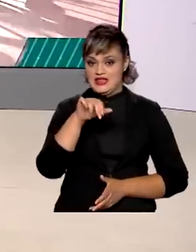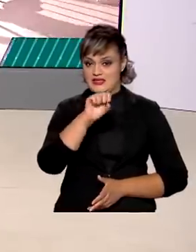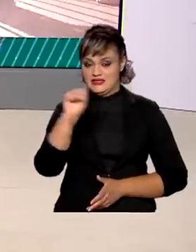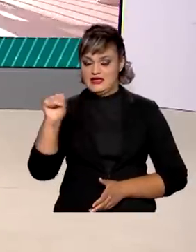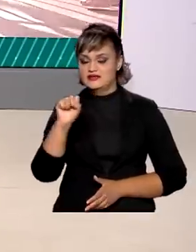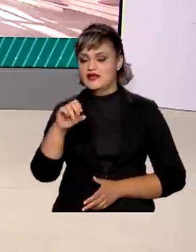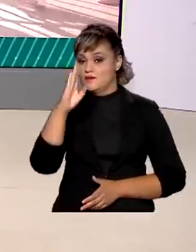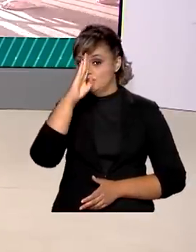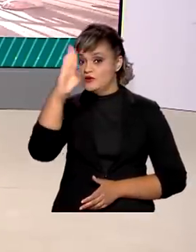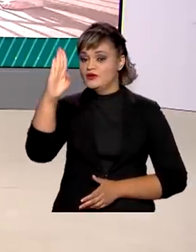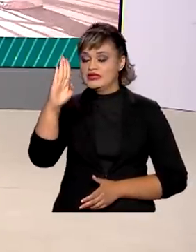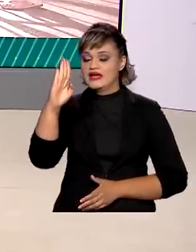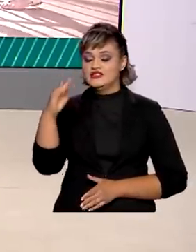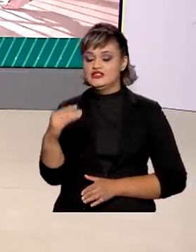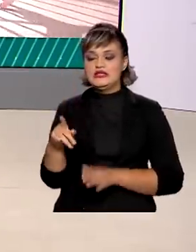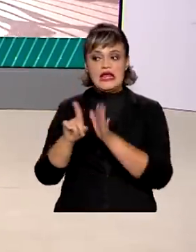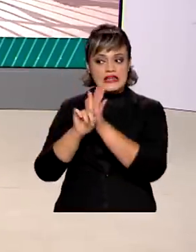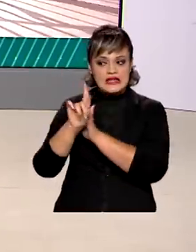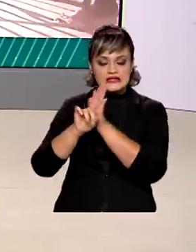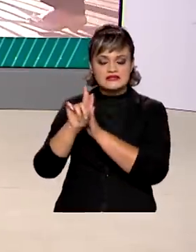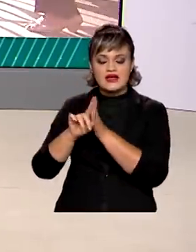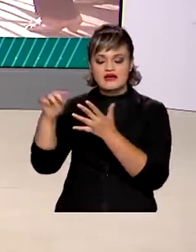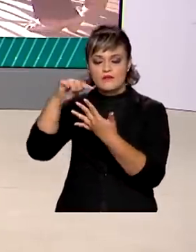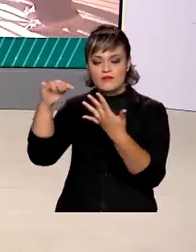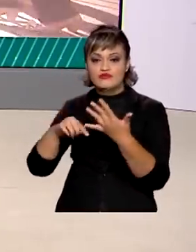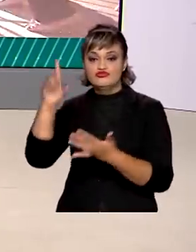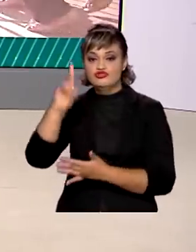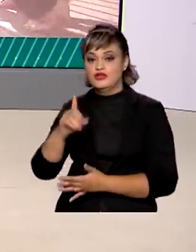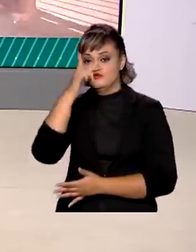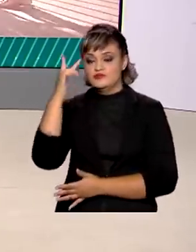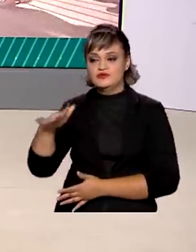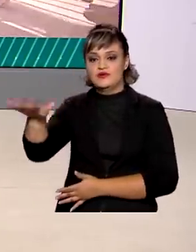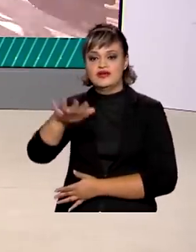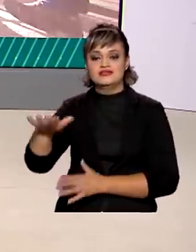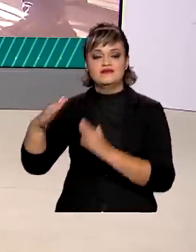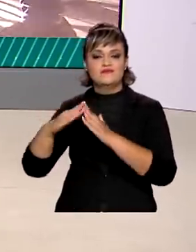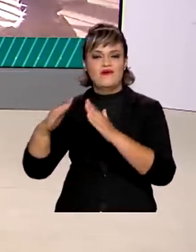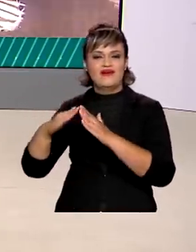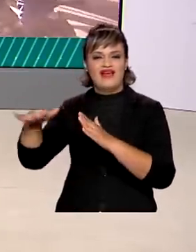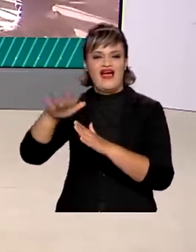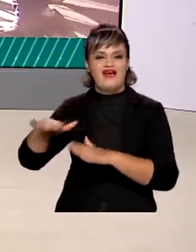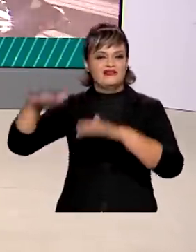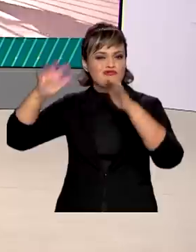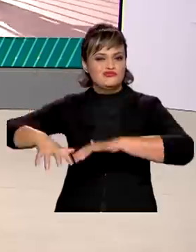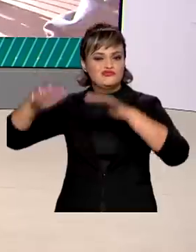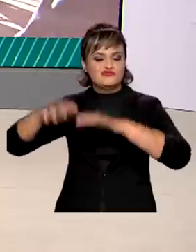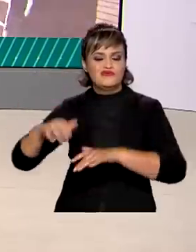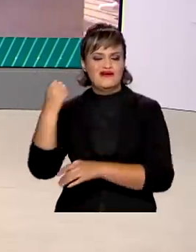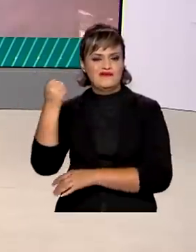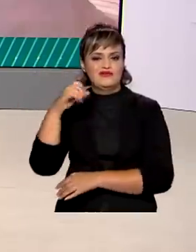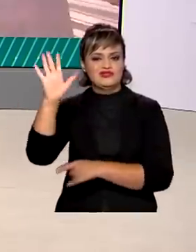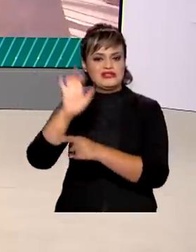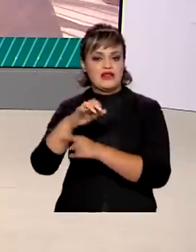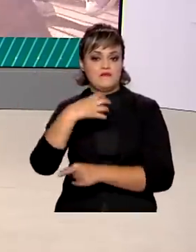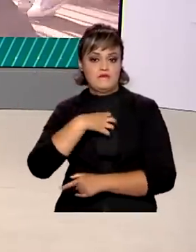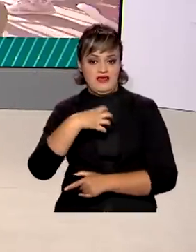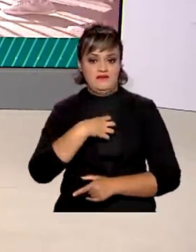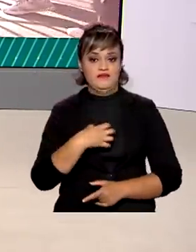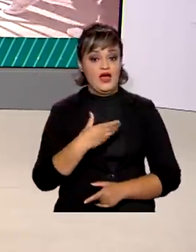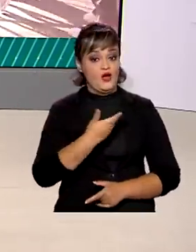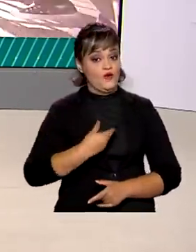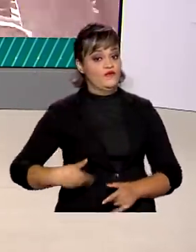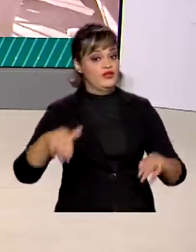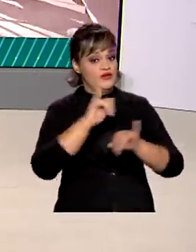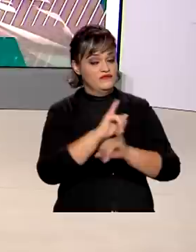vai dar prioridade na análise de benefícios de moradores das áreas atingidas pelas chuvas na Bahia. Segundo o governo,